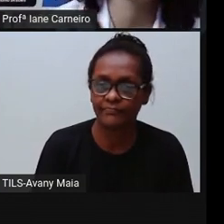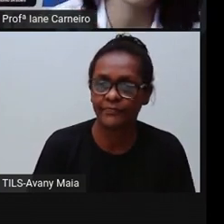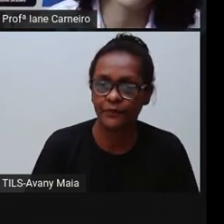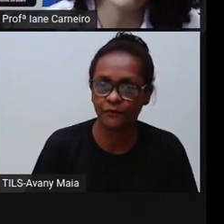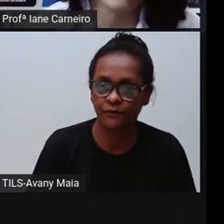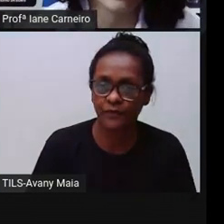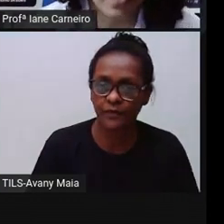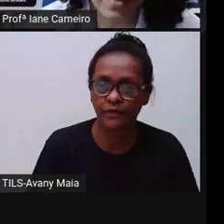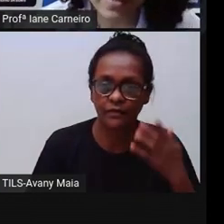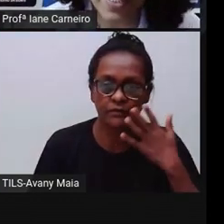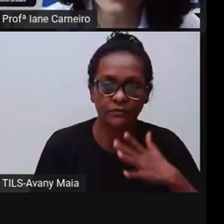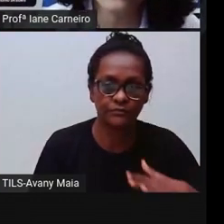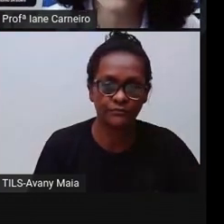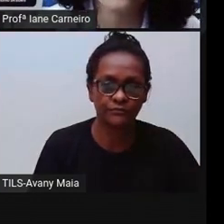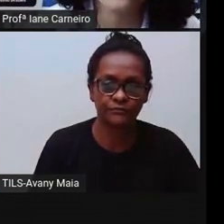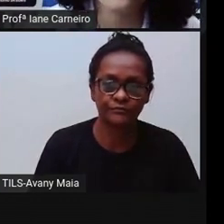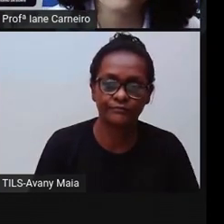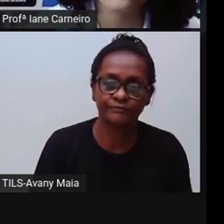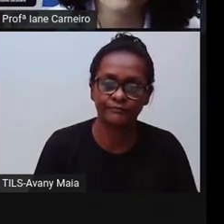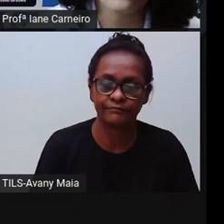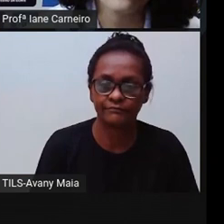mexer por você, tá certo?